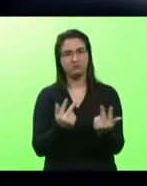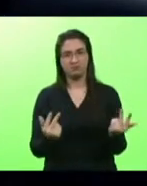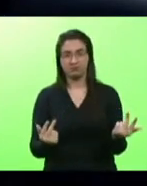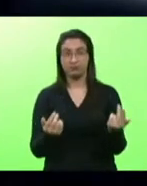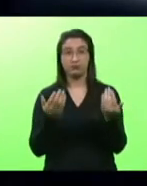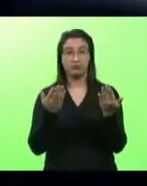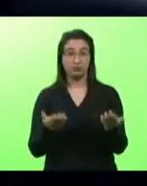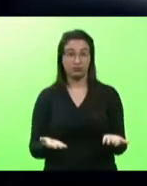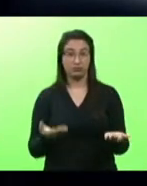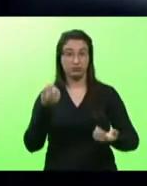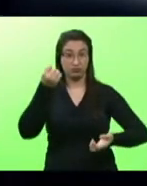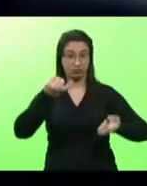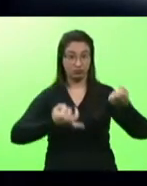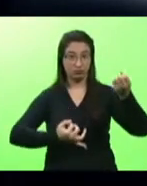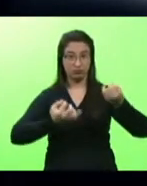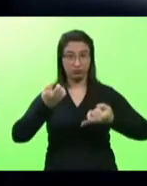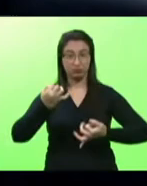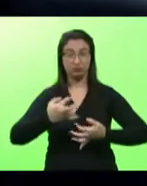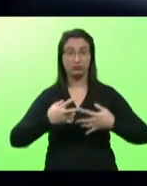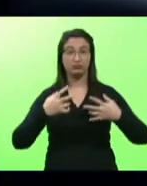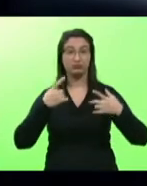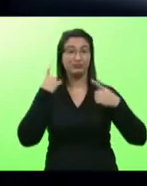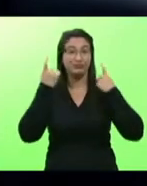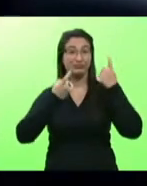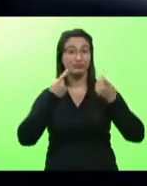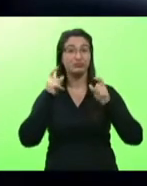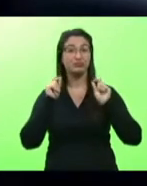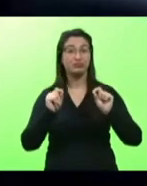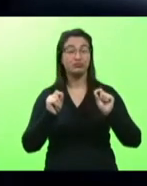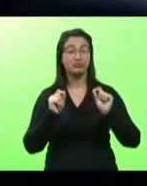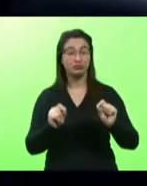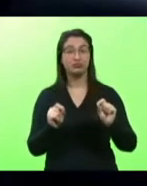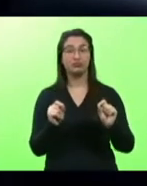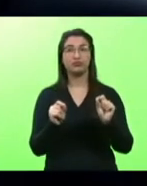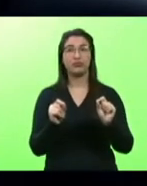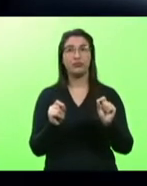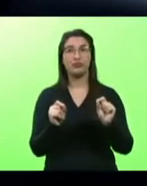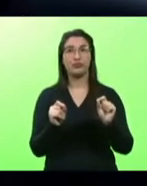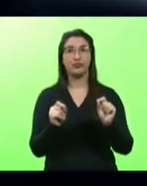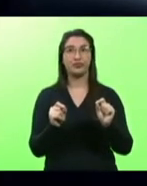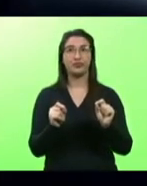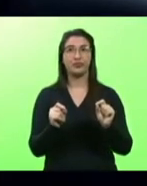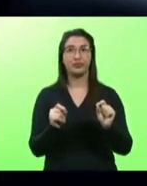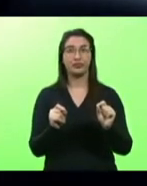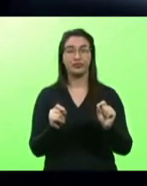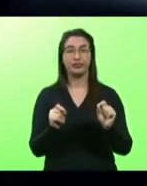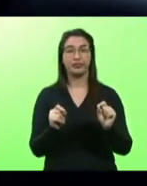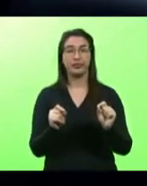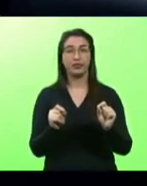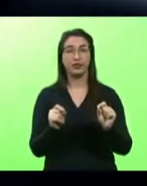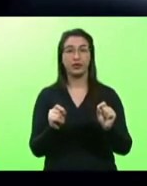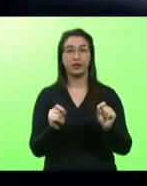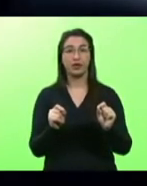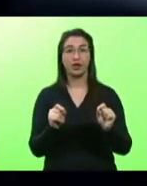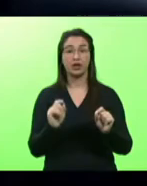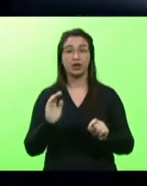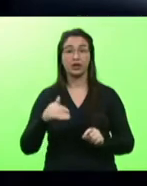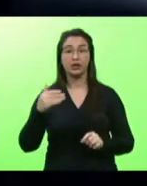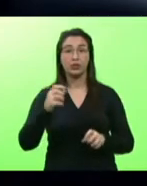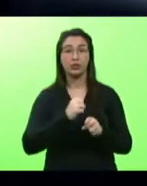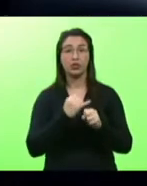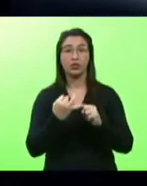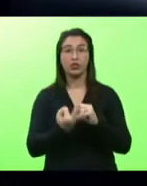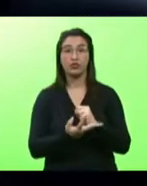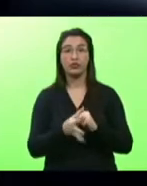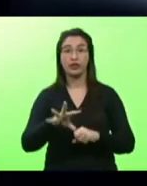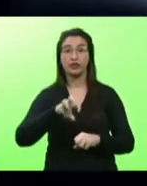preocupação da questão das sequelas da covid eu tive a oportunidade